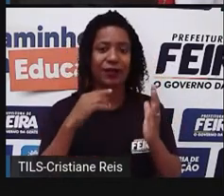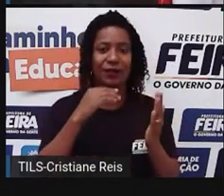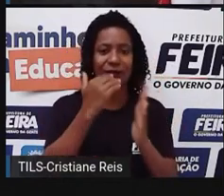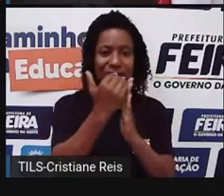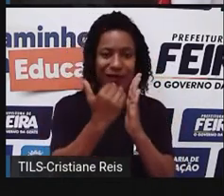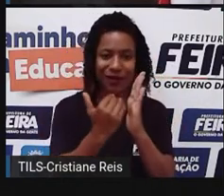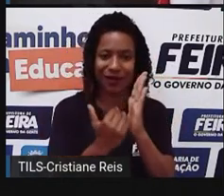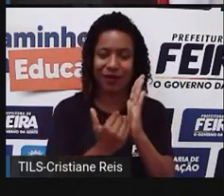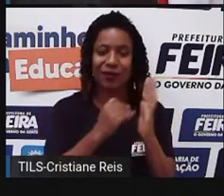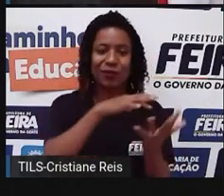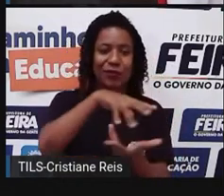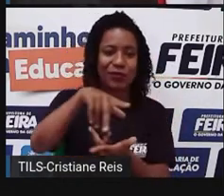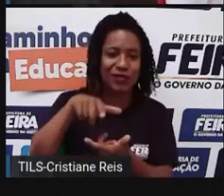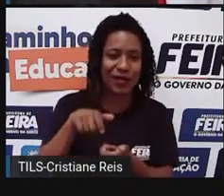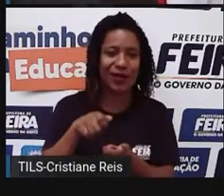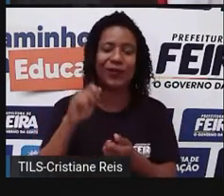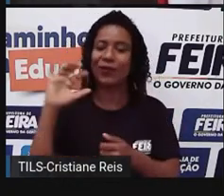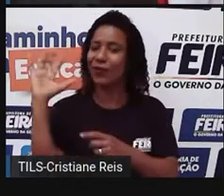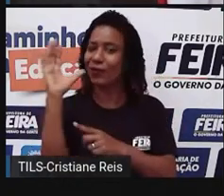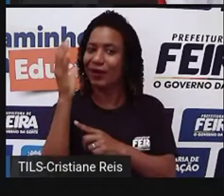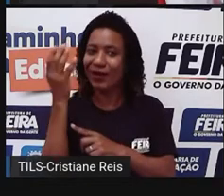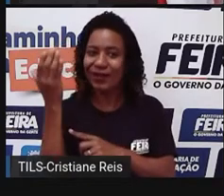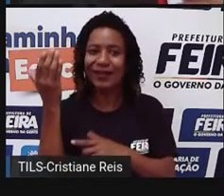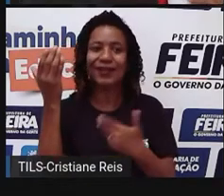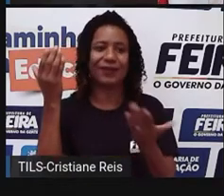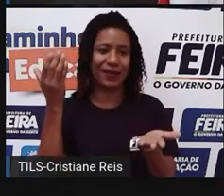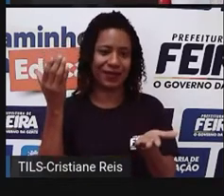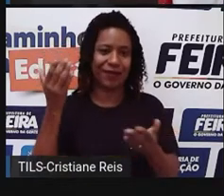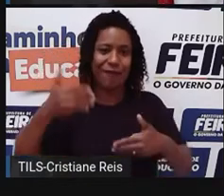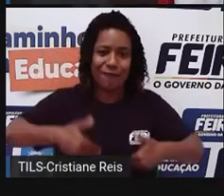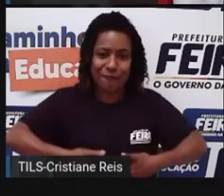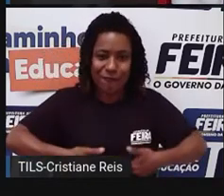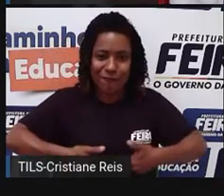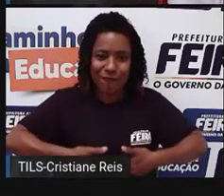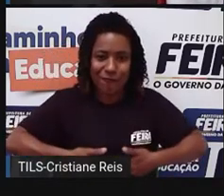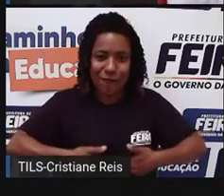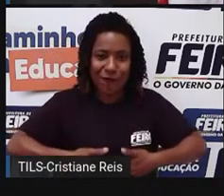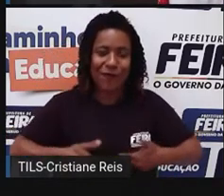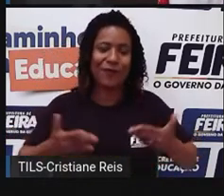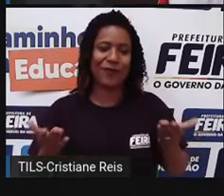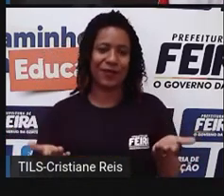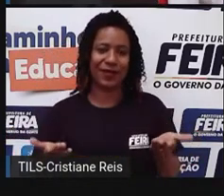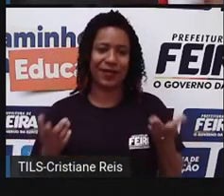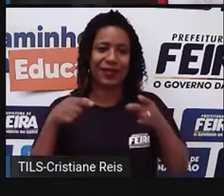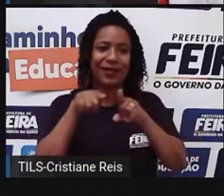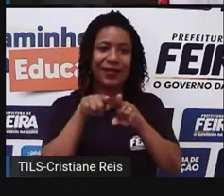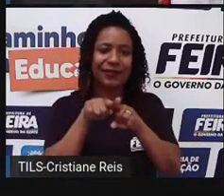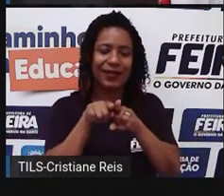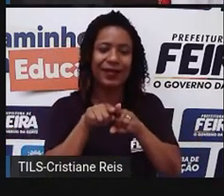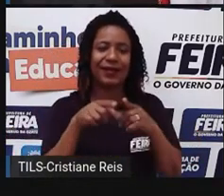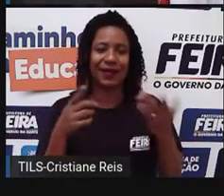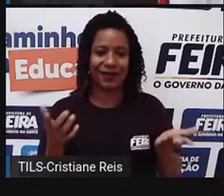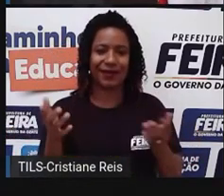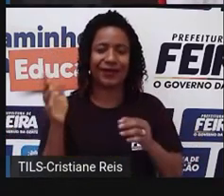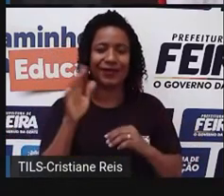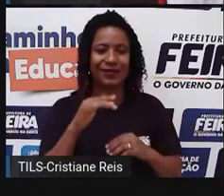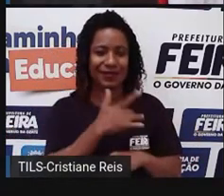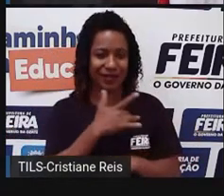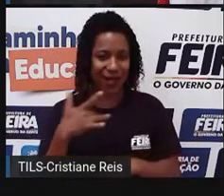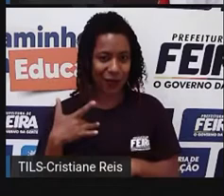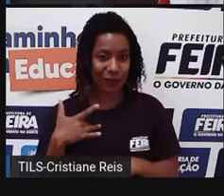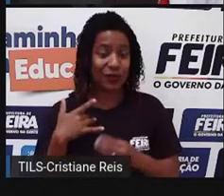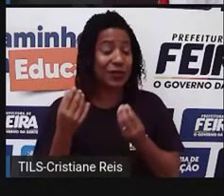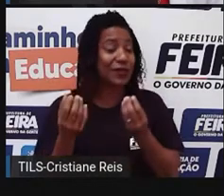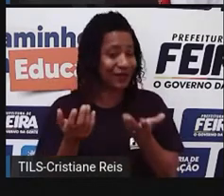clima, com relação às questões da fome, alguns problemas relacionados, né, área de saúde, tudo está dentro dessa ideia da